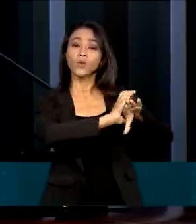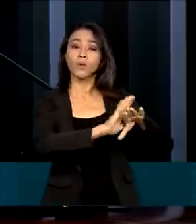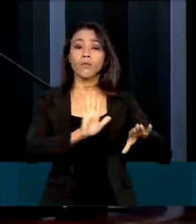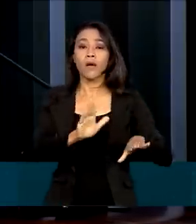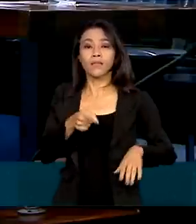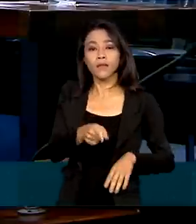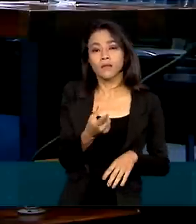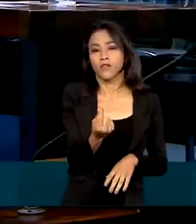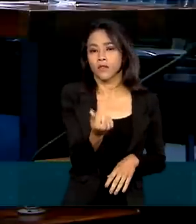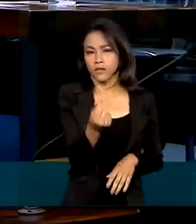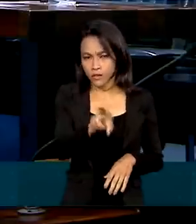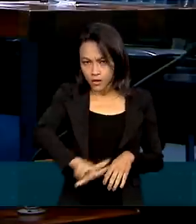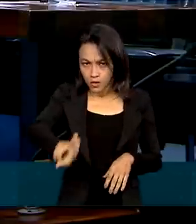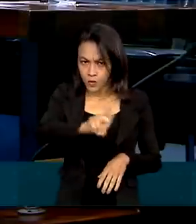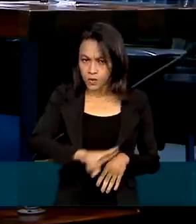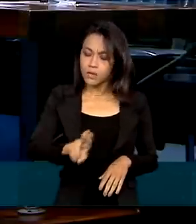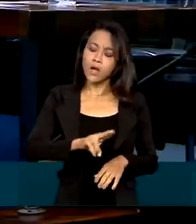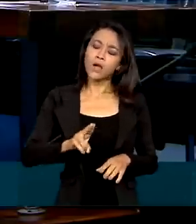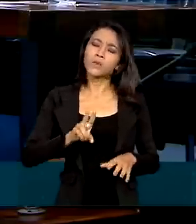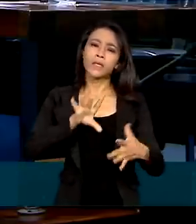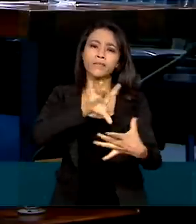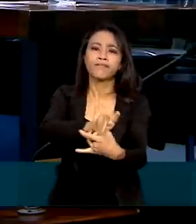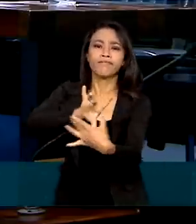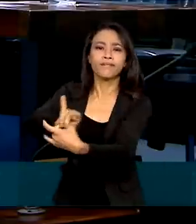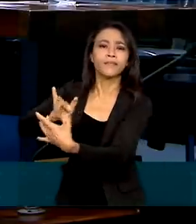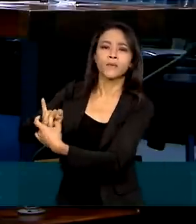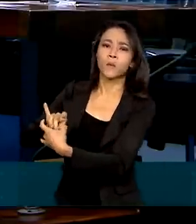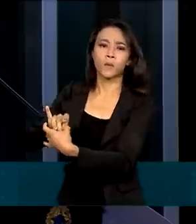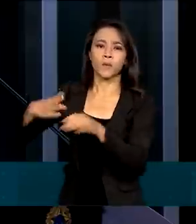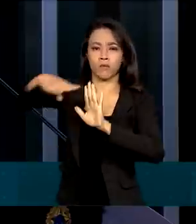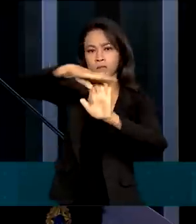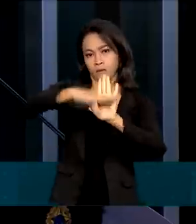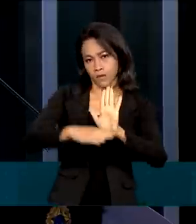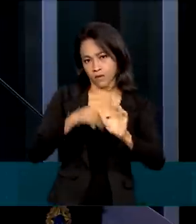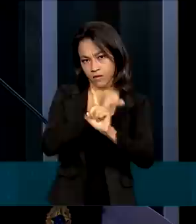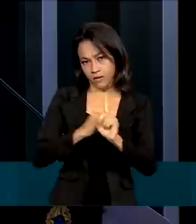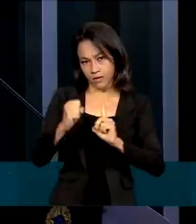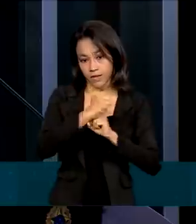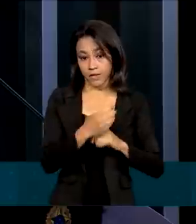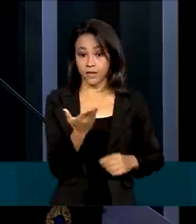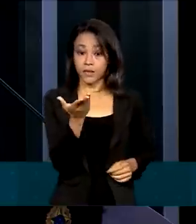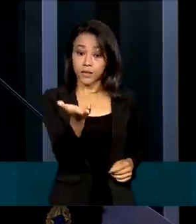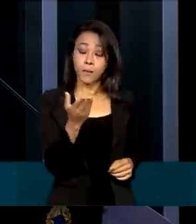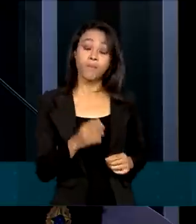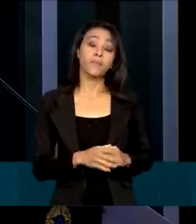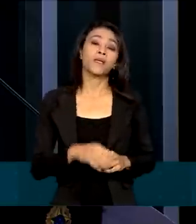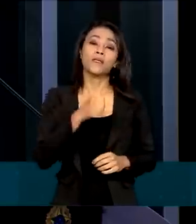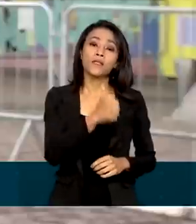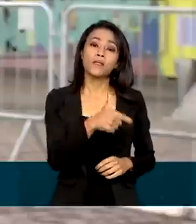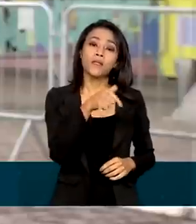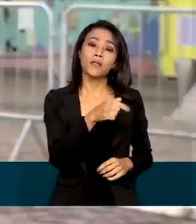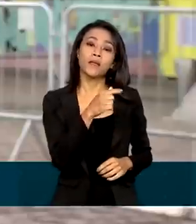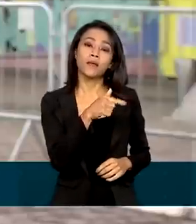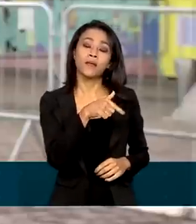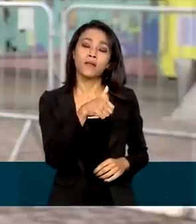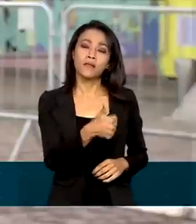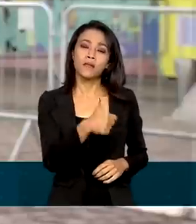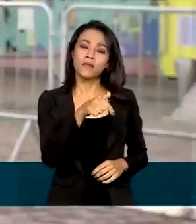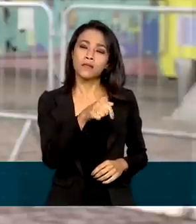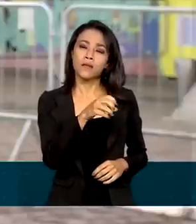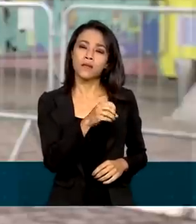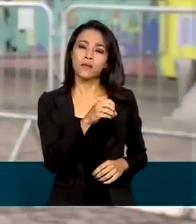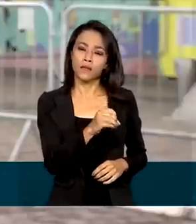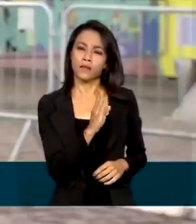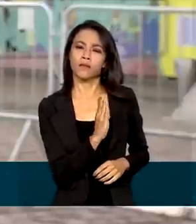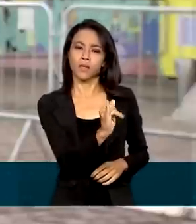seja usado em certos programas. Cerca de 70 bilhões de reais, então, devem ser usados para complementar o Auxílio